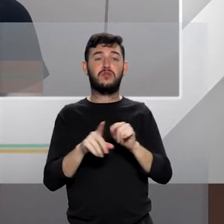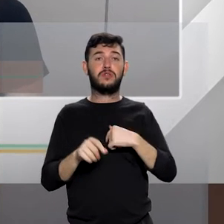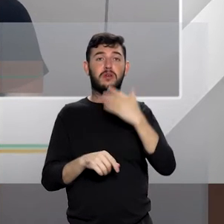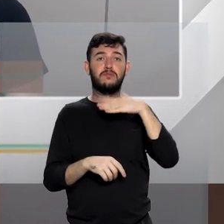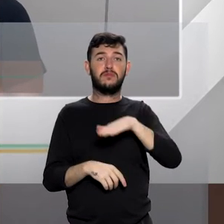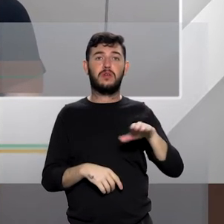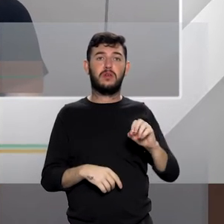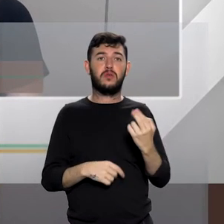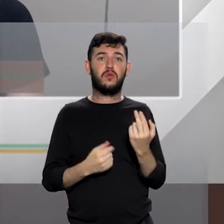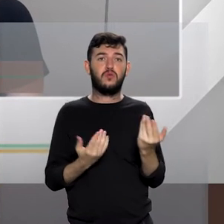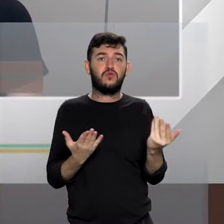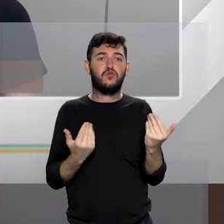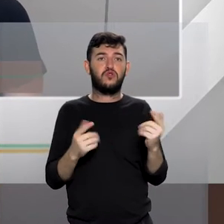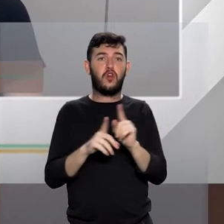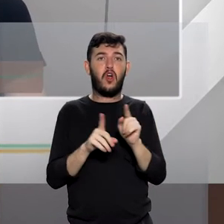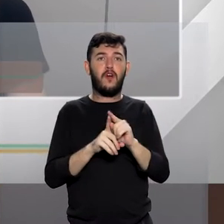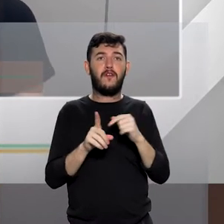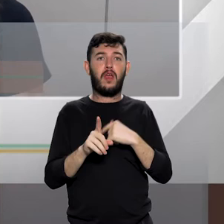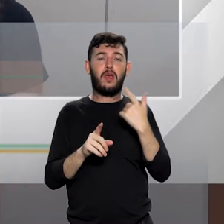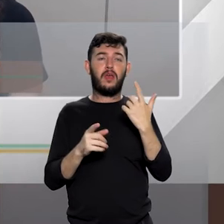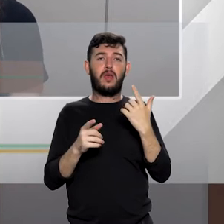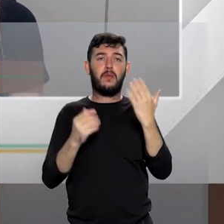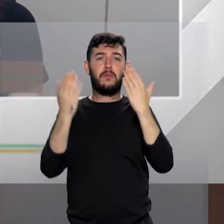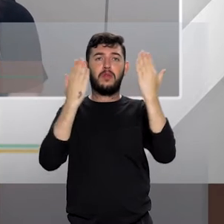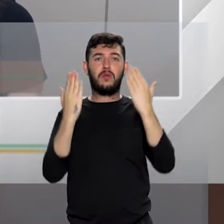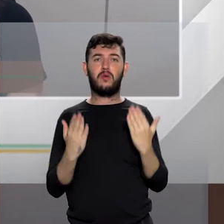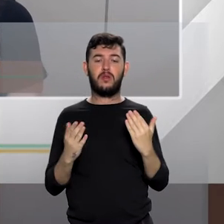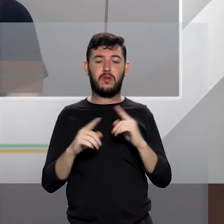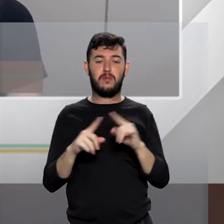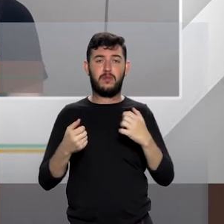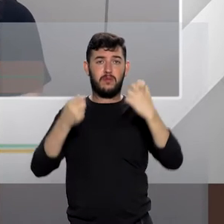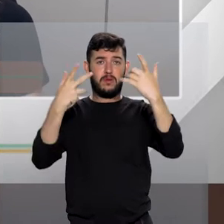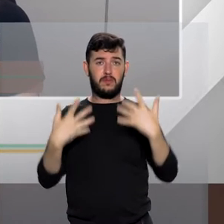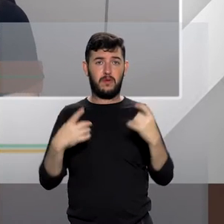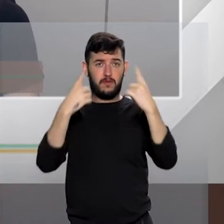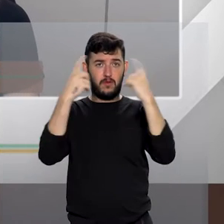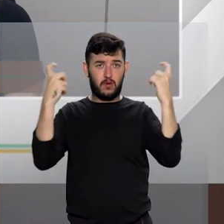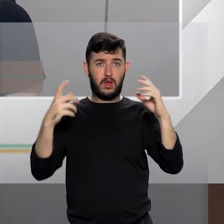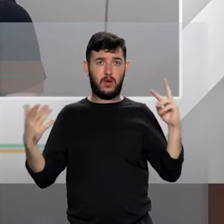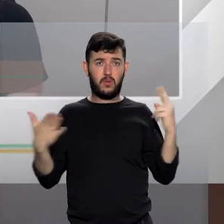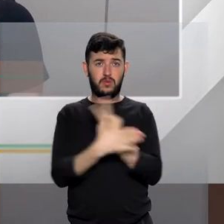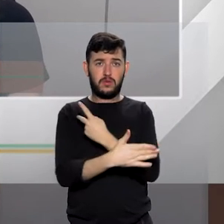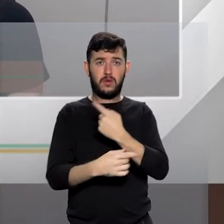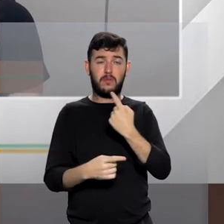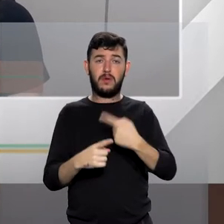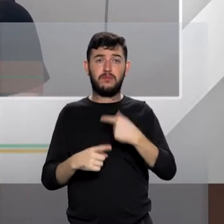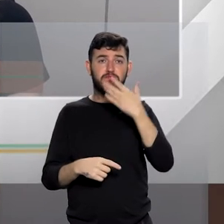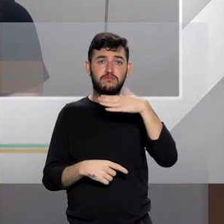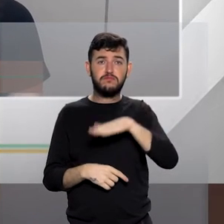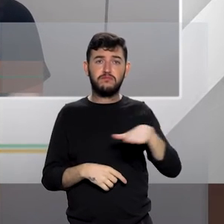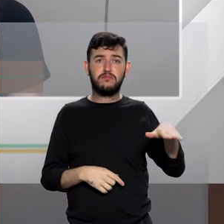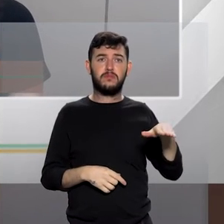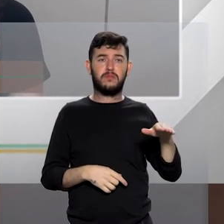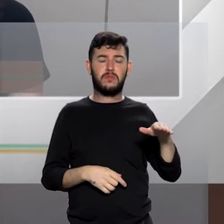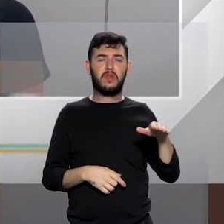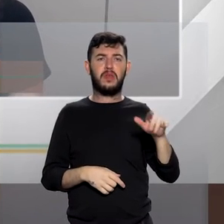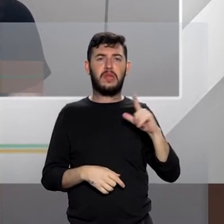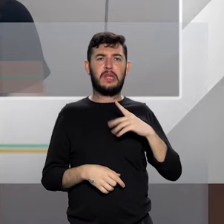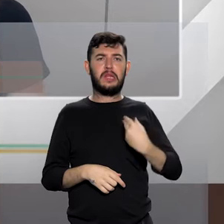adolescente. Por que eu falo sem tanta violação? Porque já houve uma violação. Crianças que são submetidas a essas